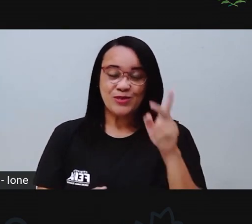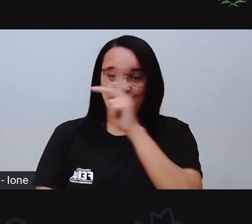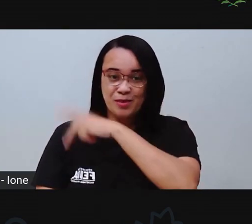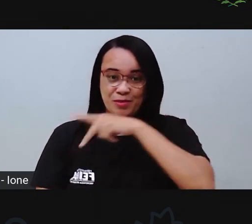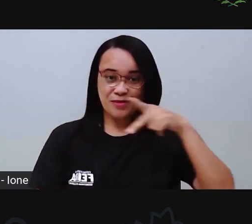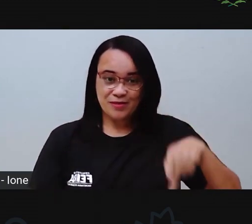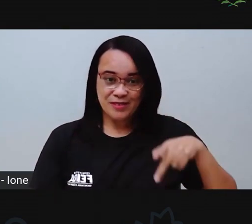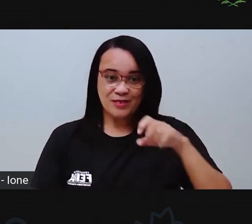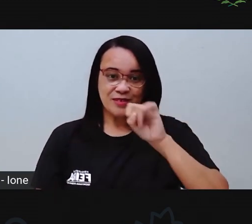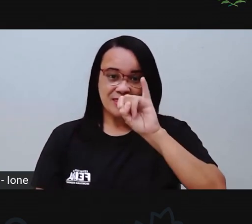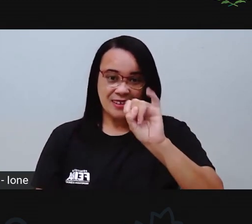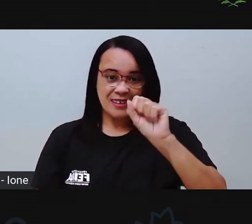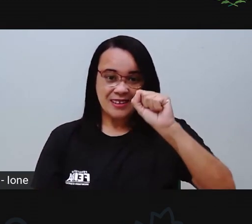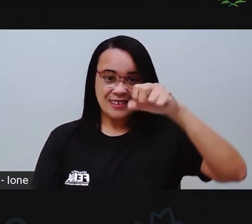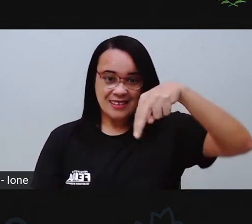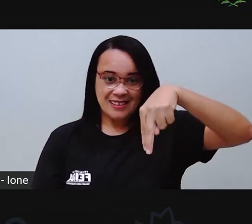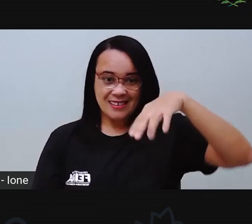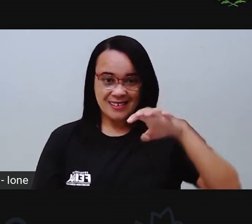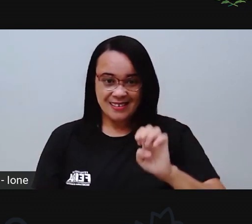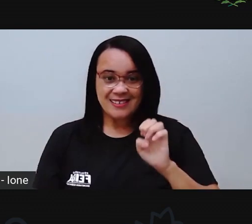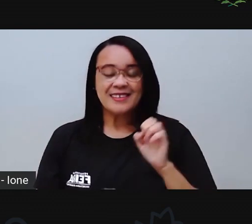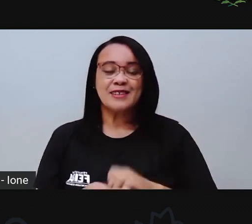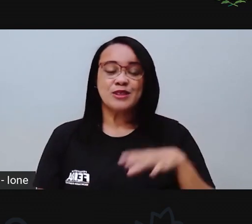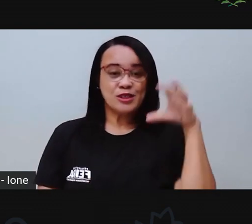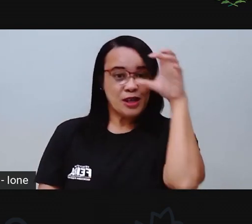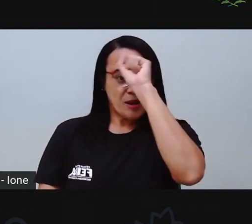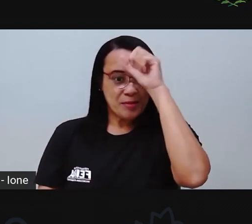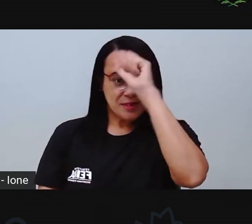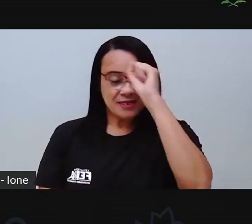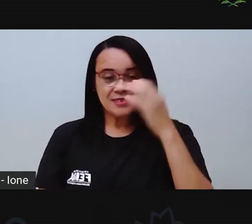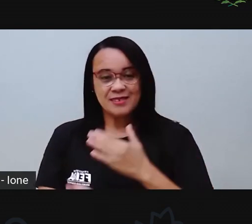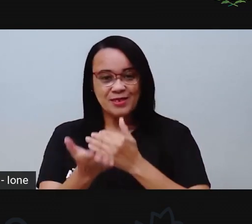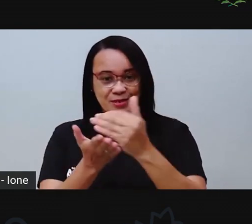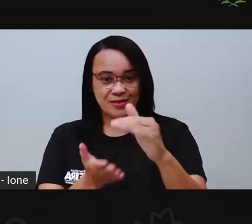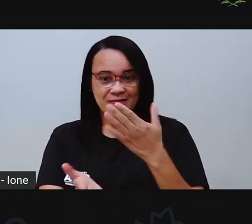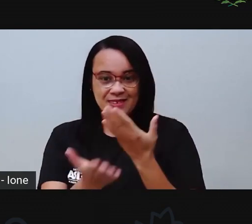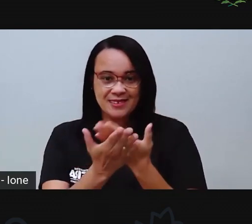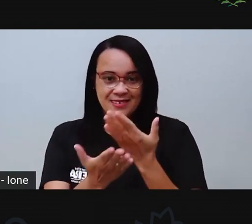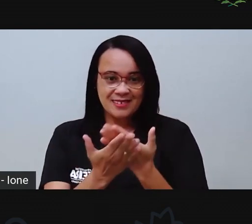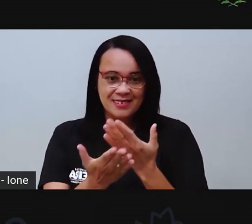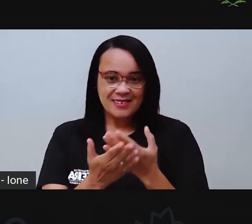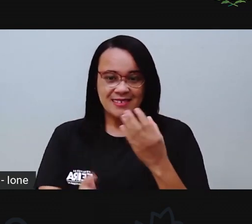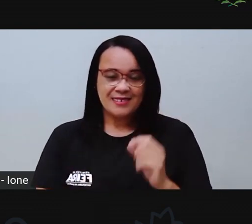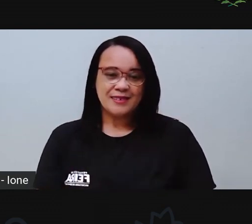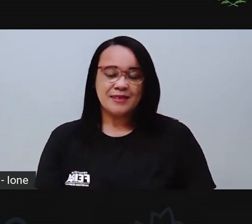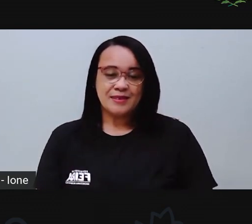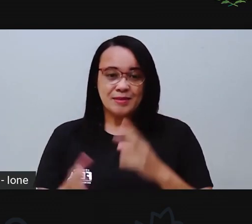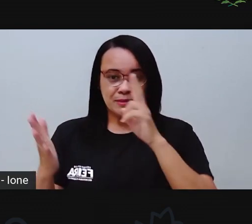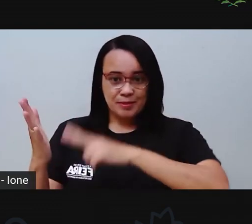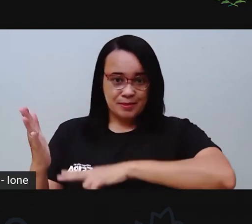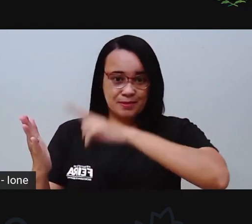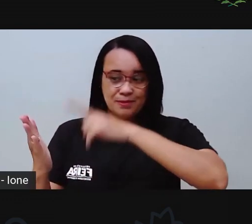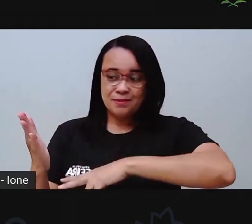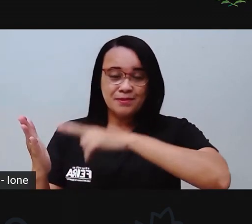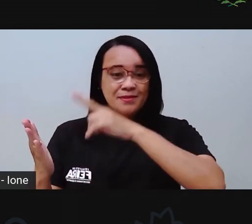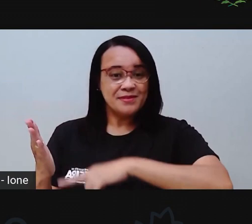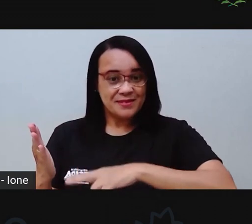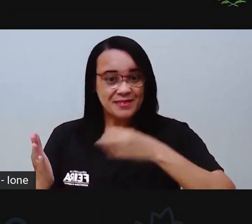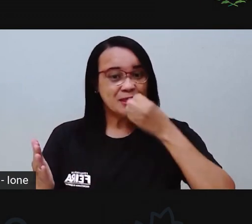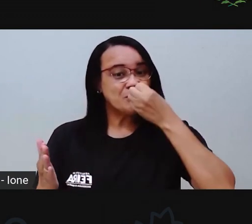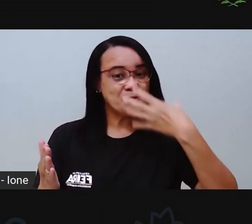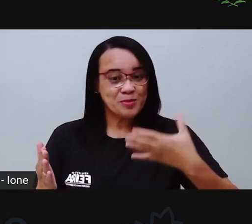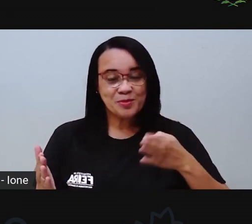aprendizado e a gente vai começar nossa aula, nosso encontro com uma leitura de leite. E aí,